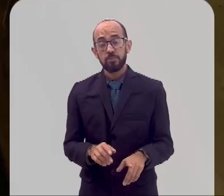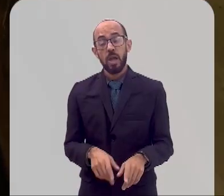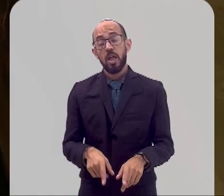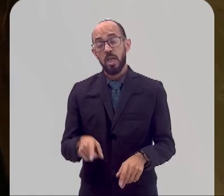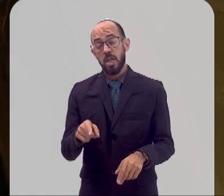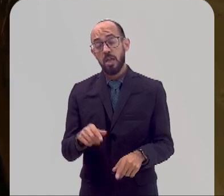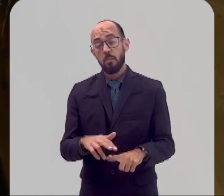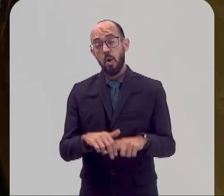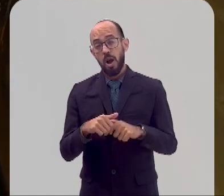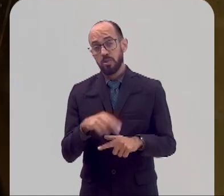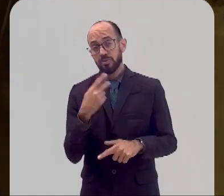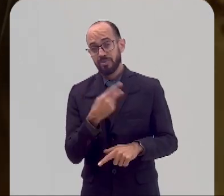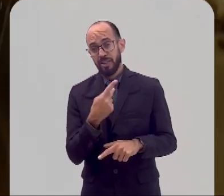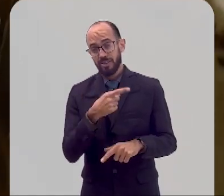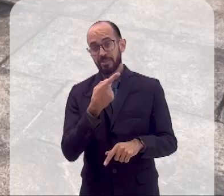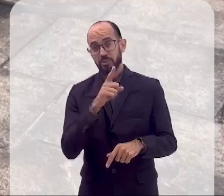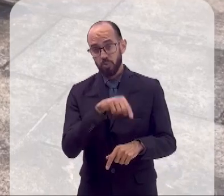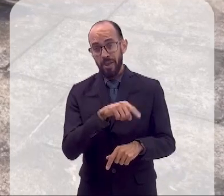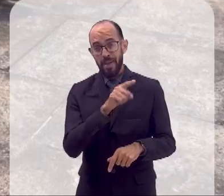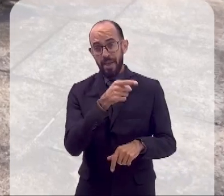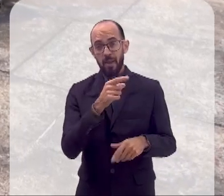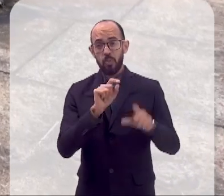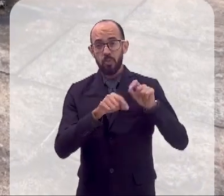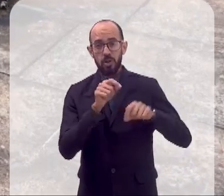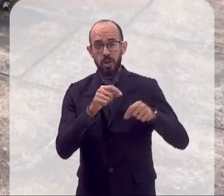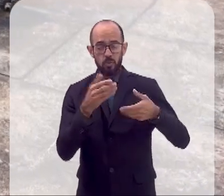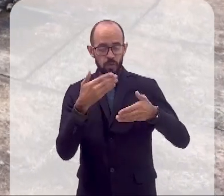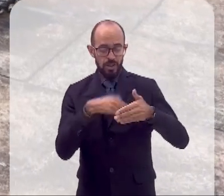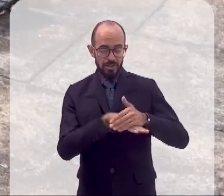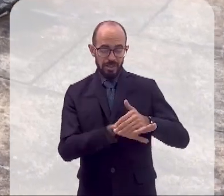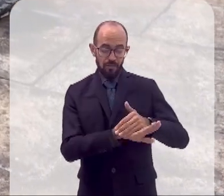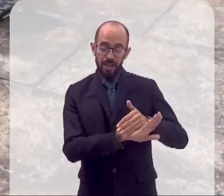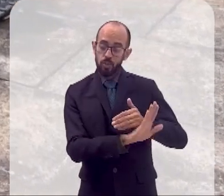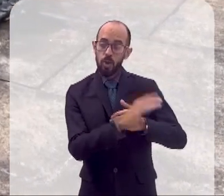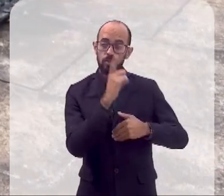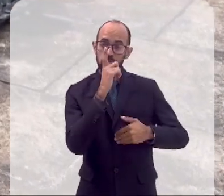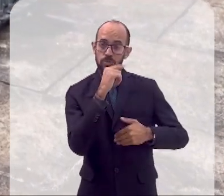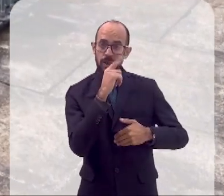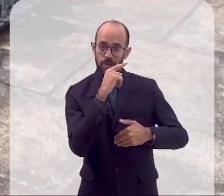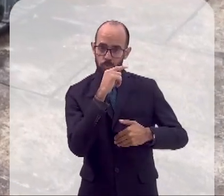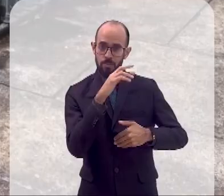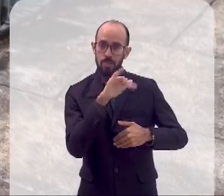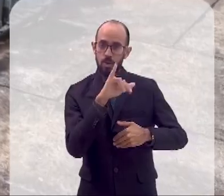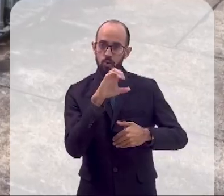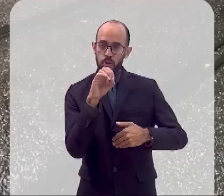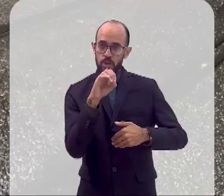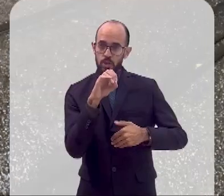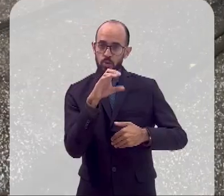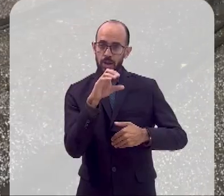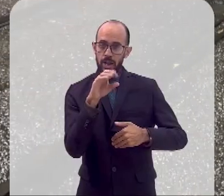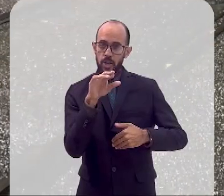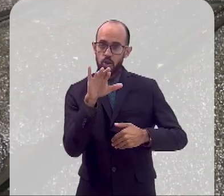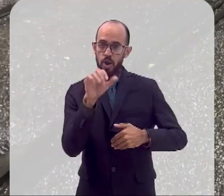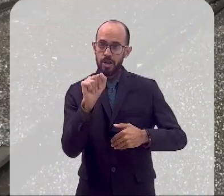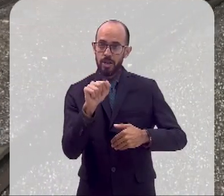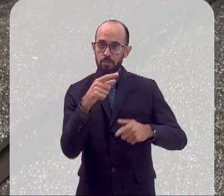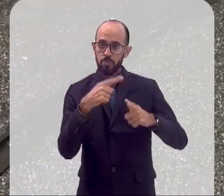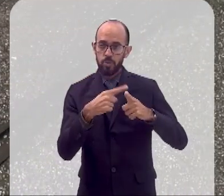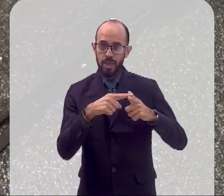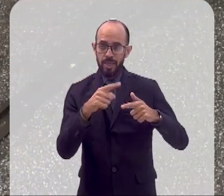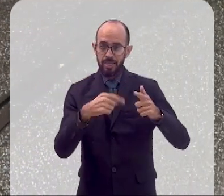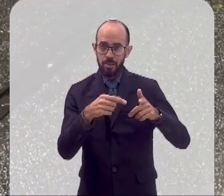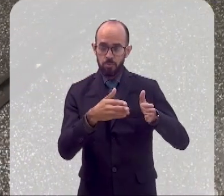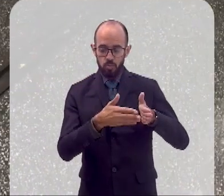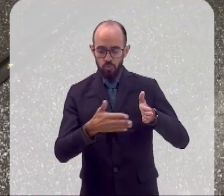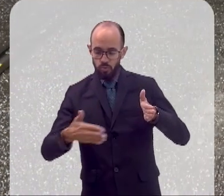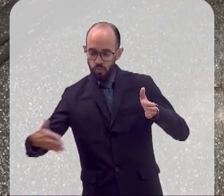justamente seria um reservatório do Rio Carioca, justamente porque a partir dali, inclusive,